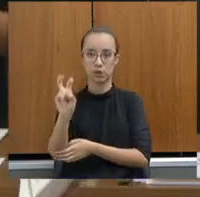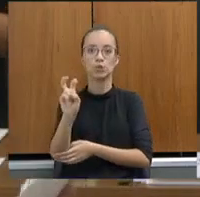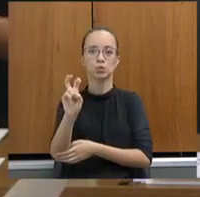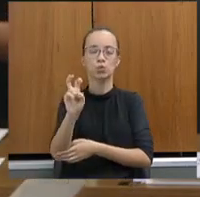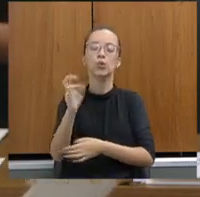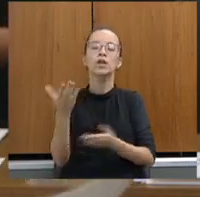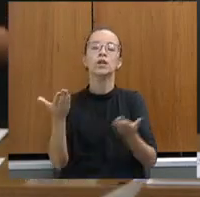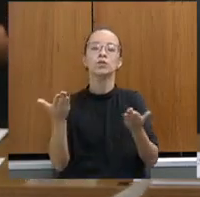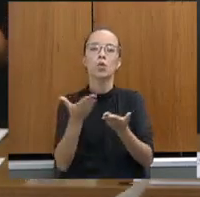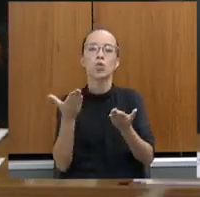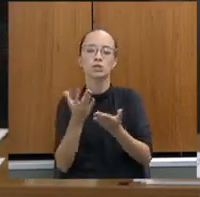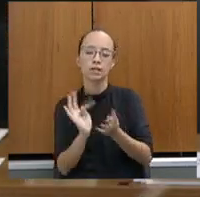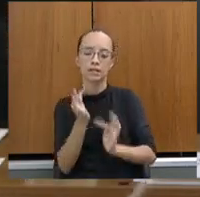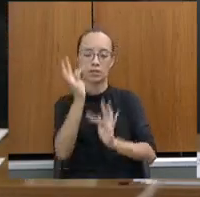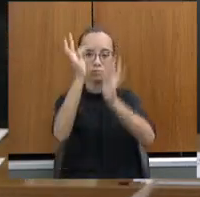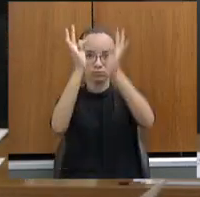tecnologia.